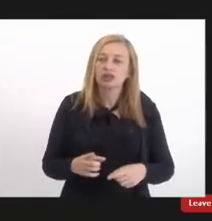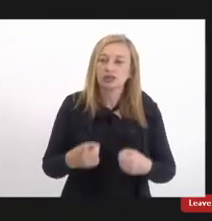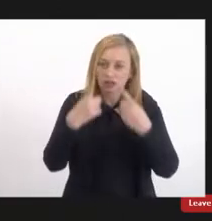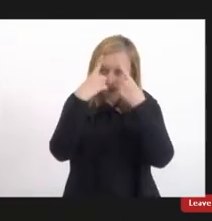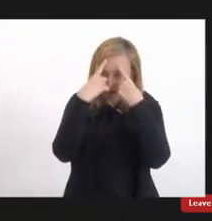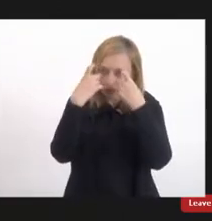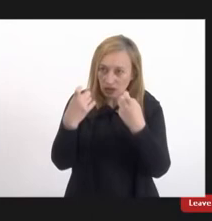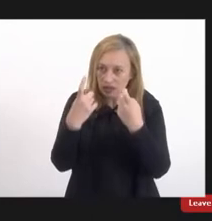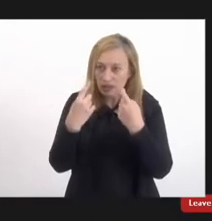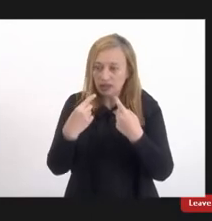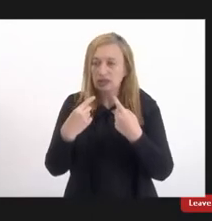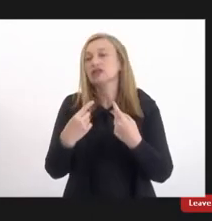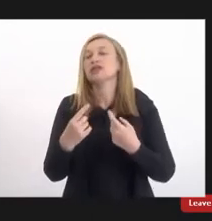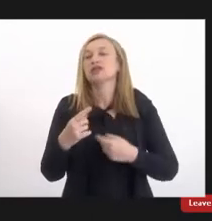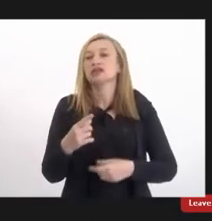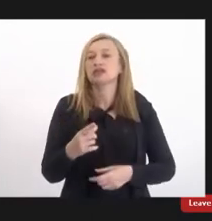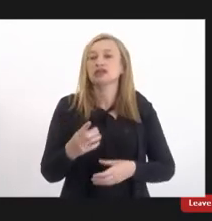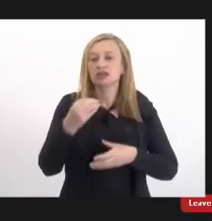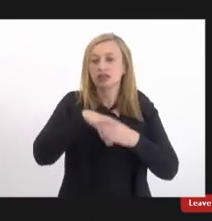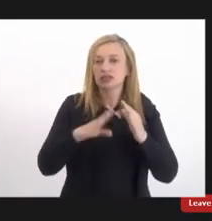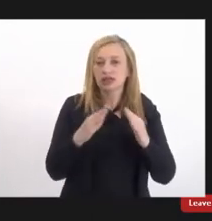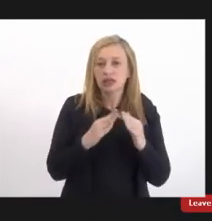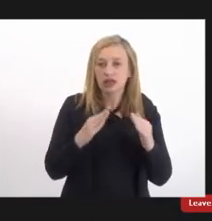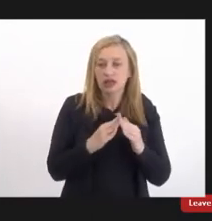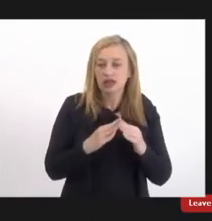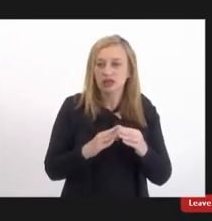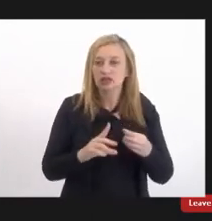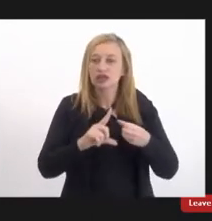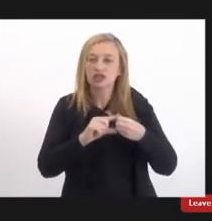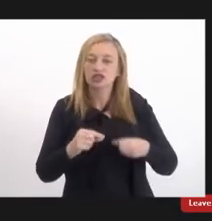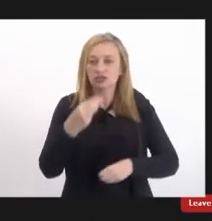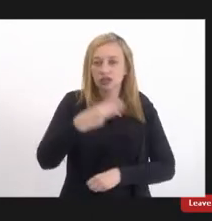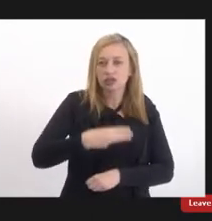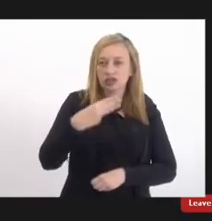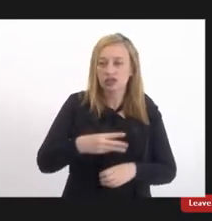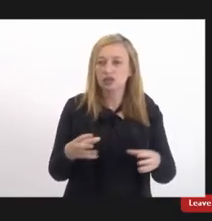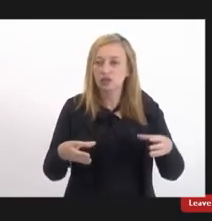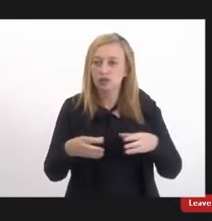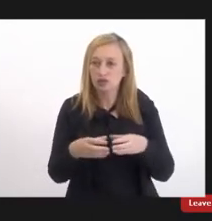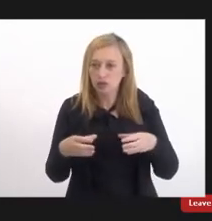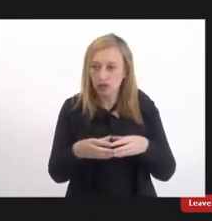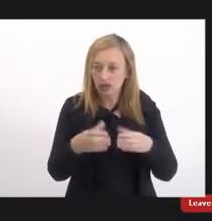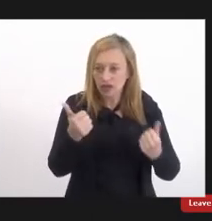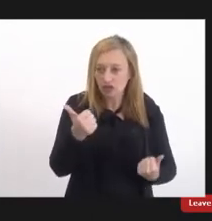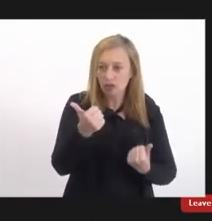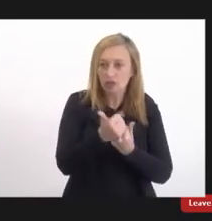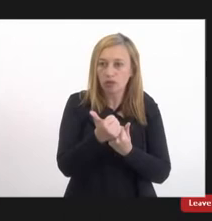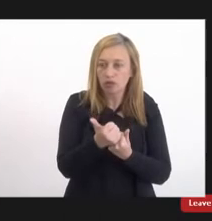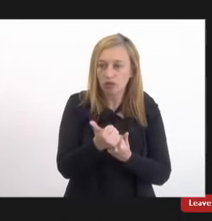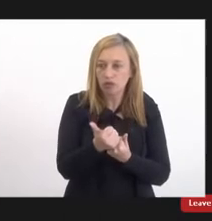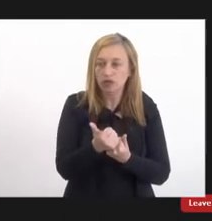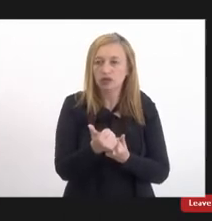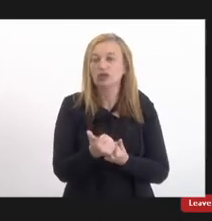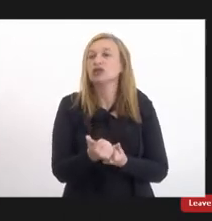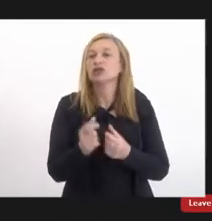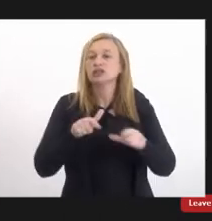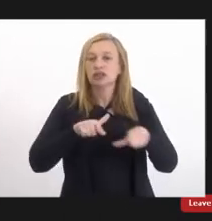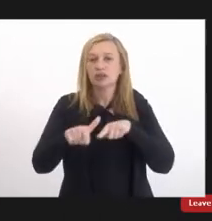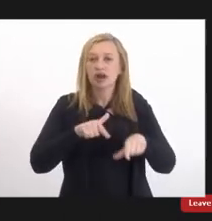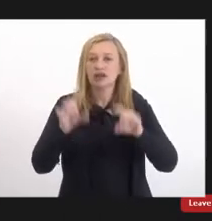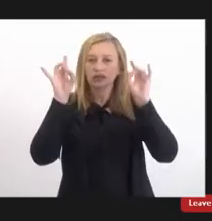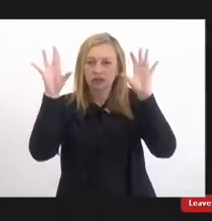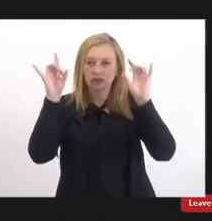doméstica artigo terceiro a rede de atendimento é composta por serviços especializados